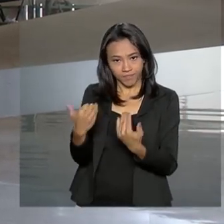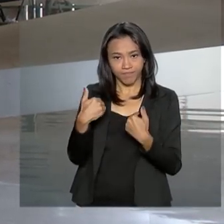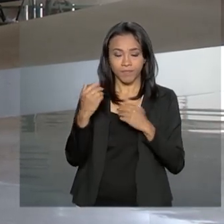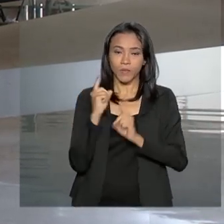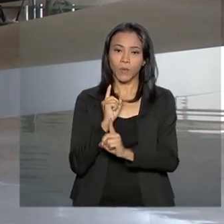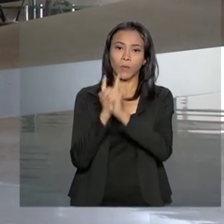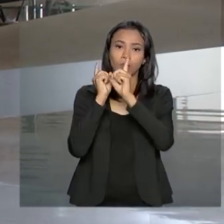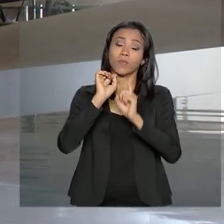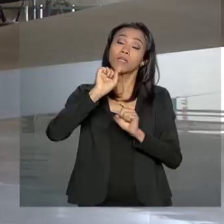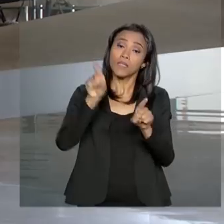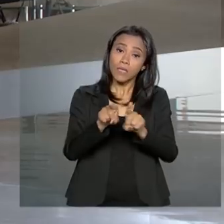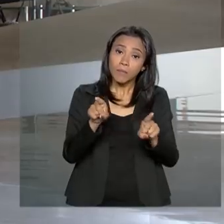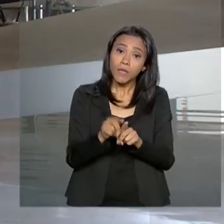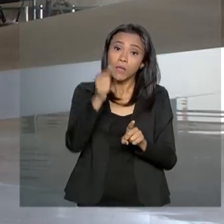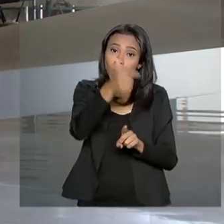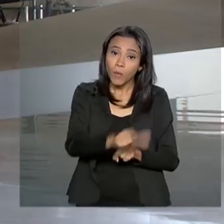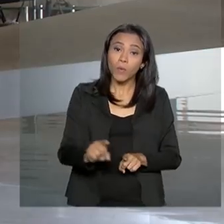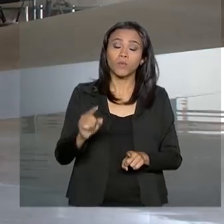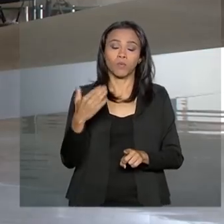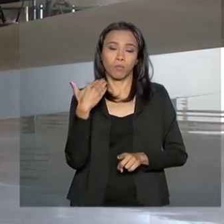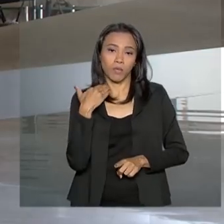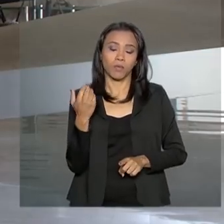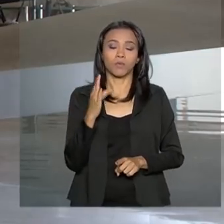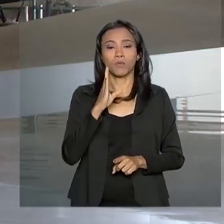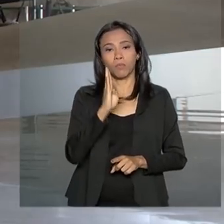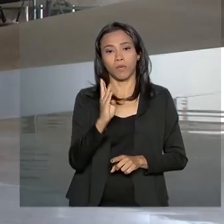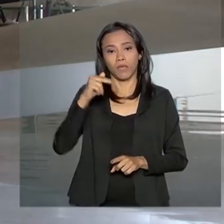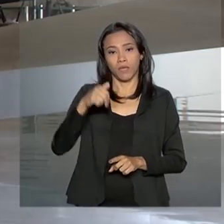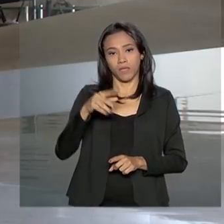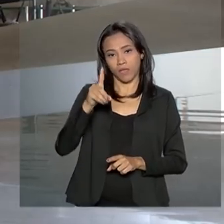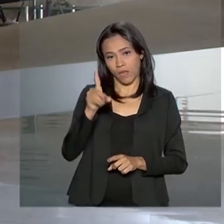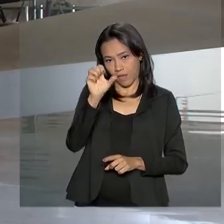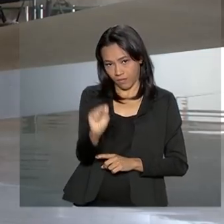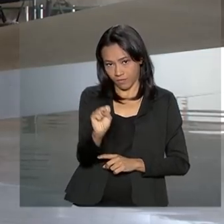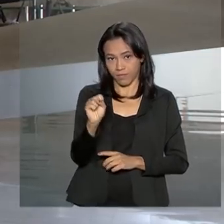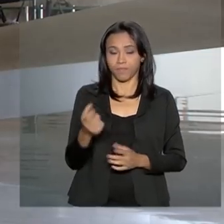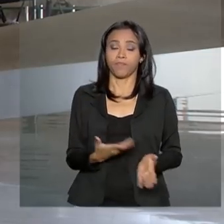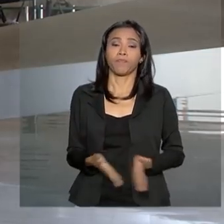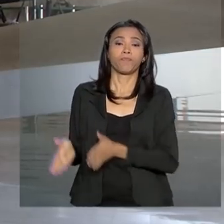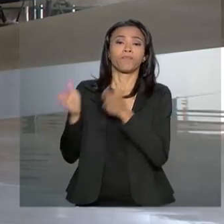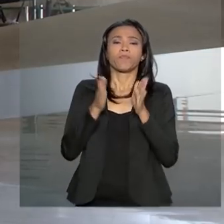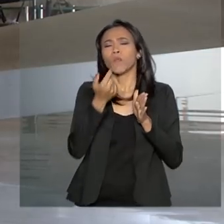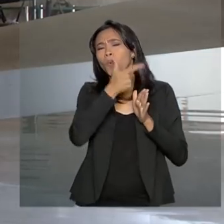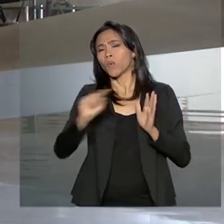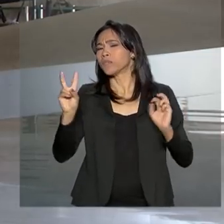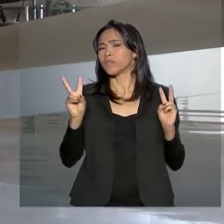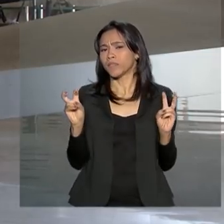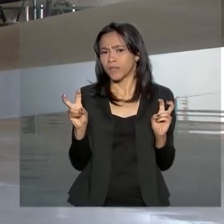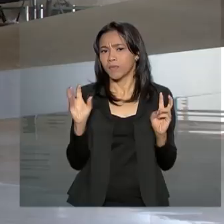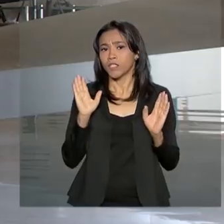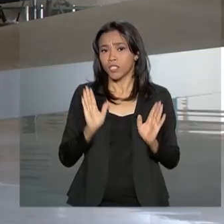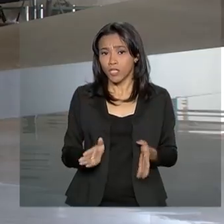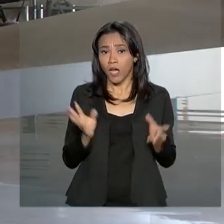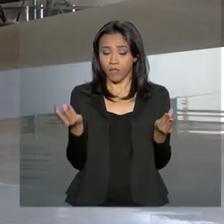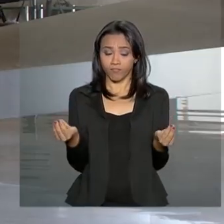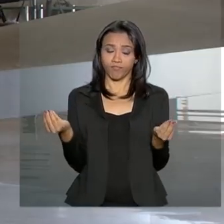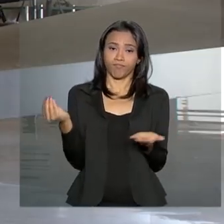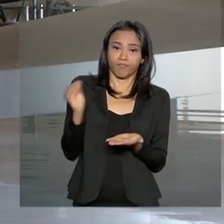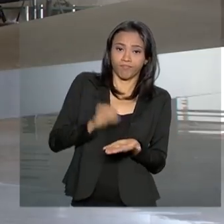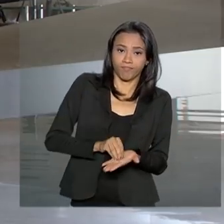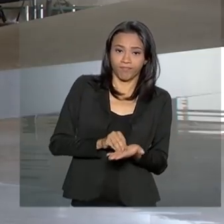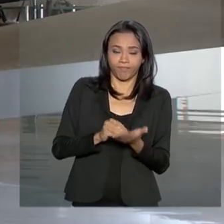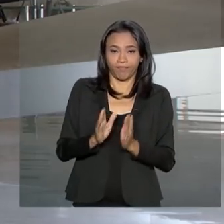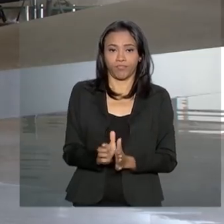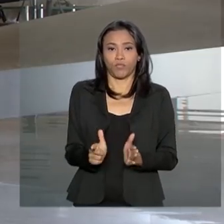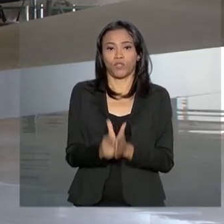se encontra com o presidente do BNDES, Joaquim Levy. Agora a gente fala de um outro assunto. Foi publicada no Diário Oficial